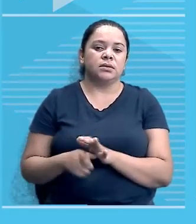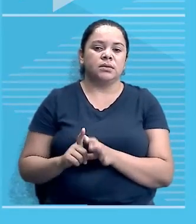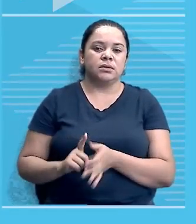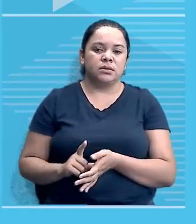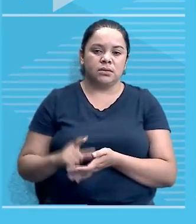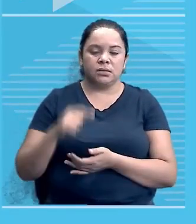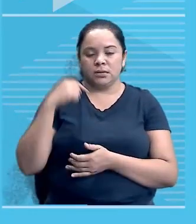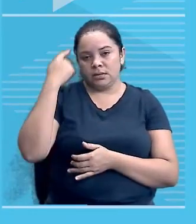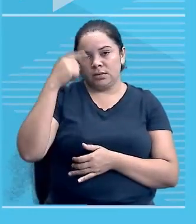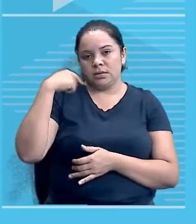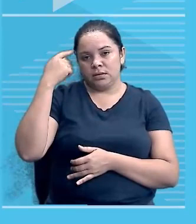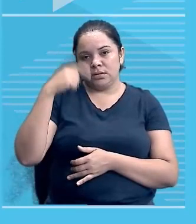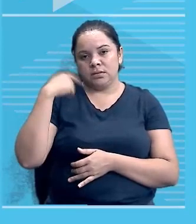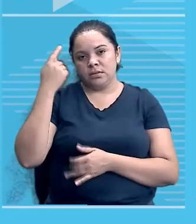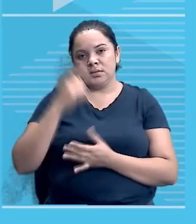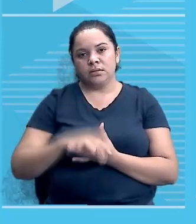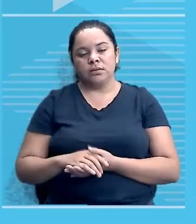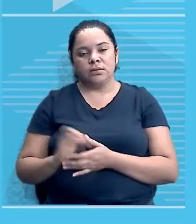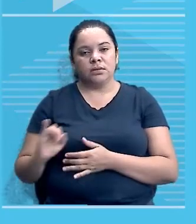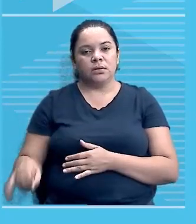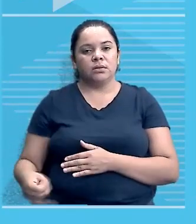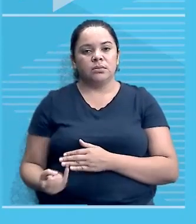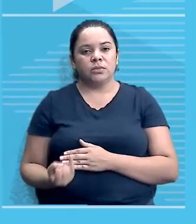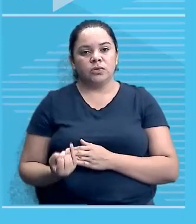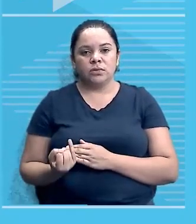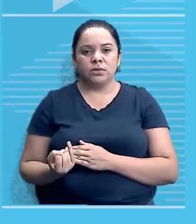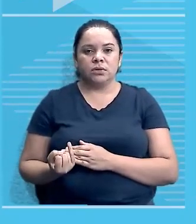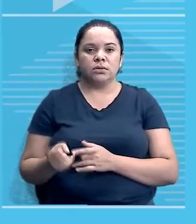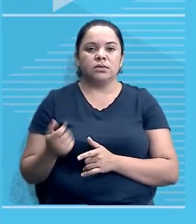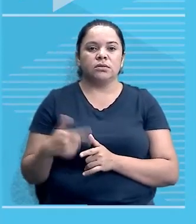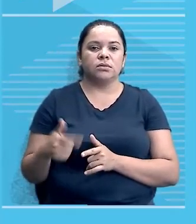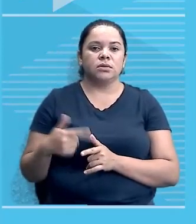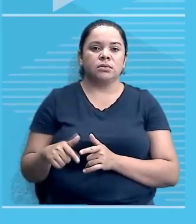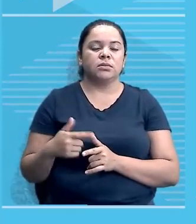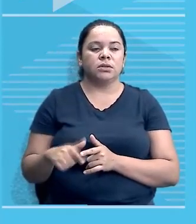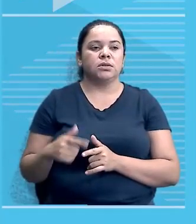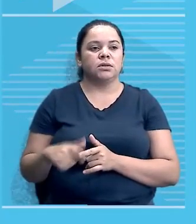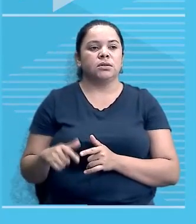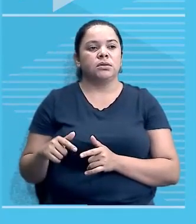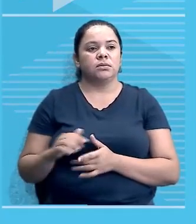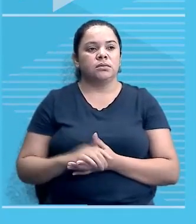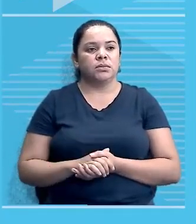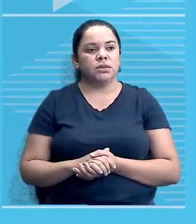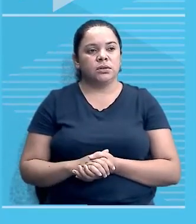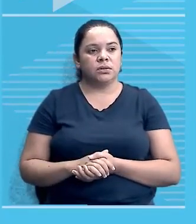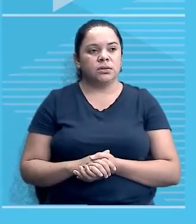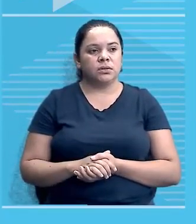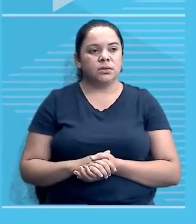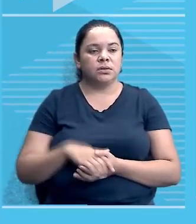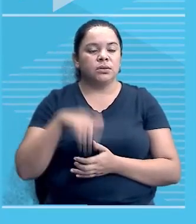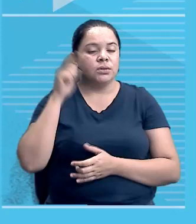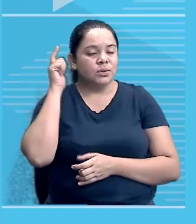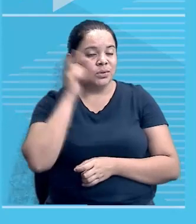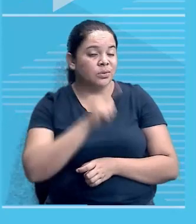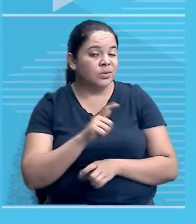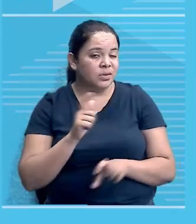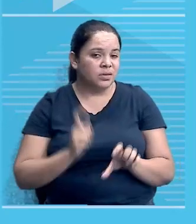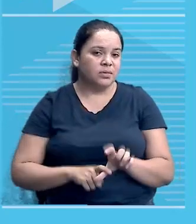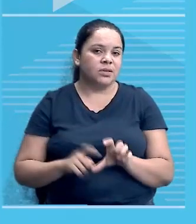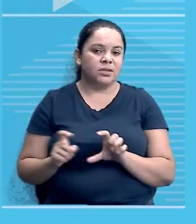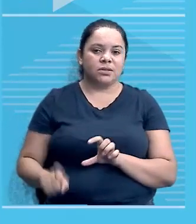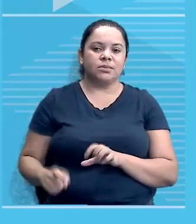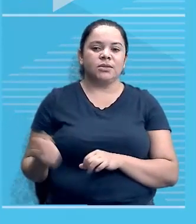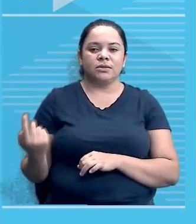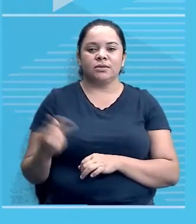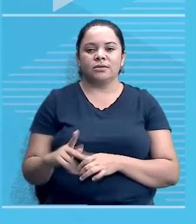por ocasião da dominação de Napoleão, que eles vão conquistar sua independência. Tá certo? Com